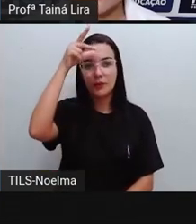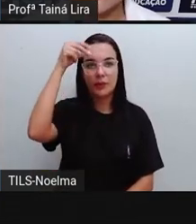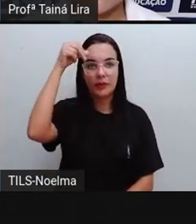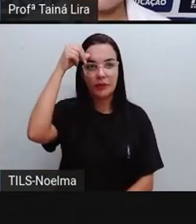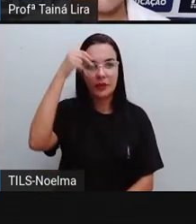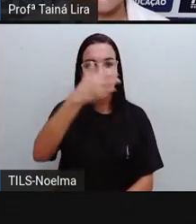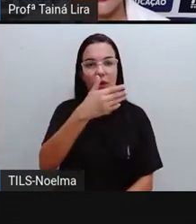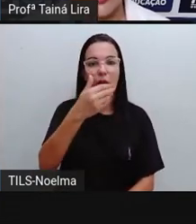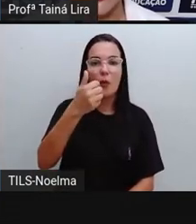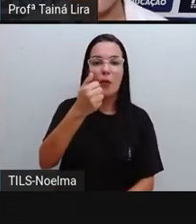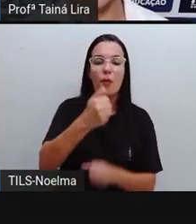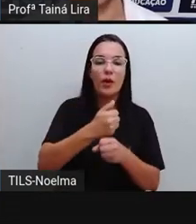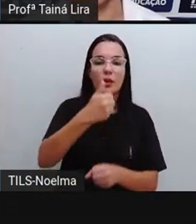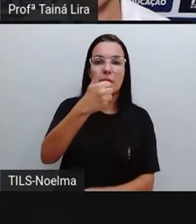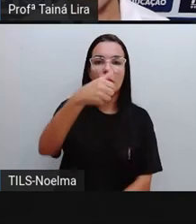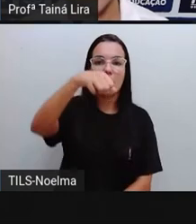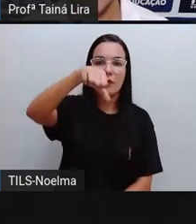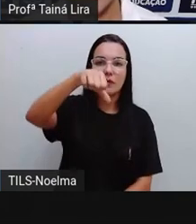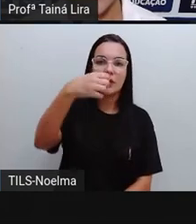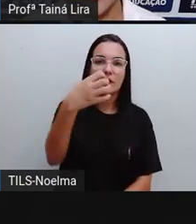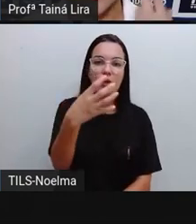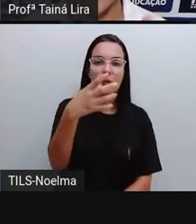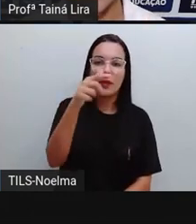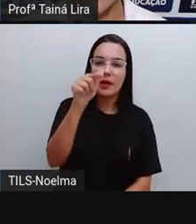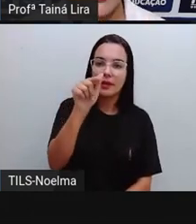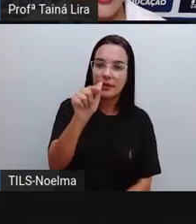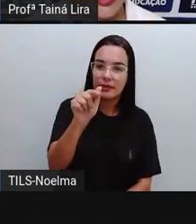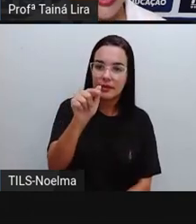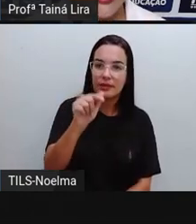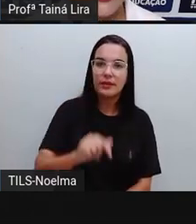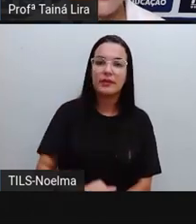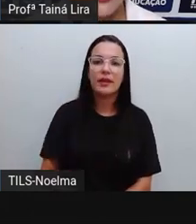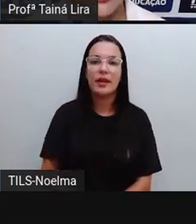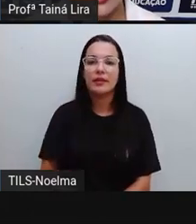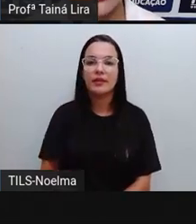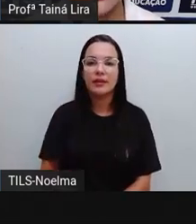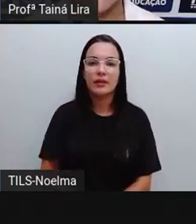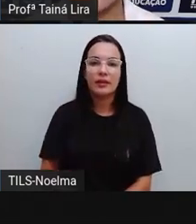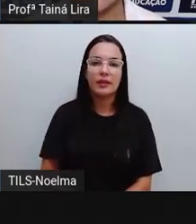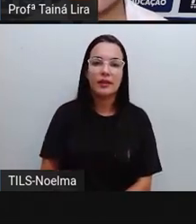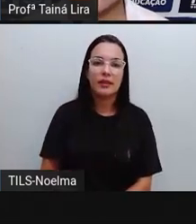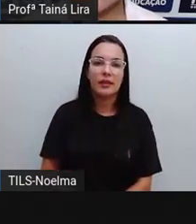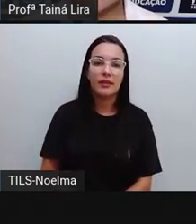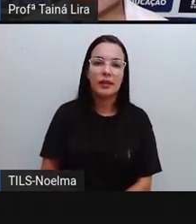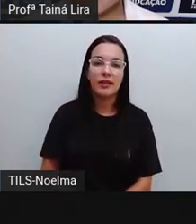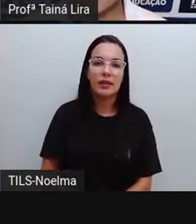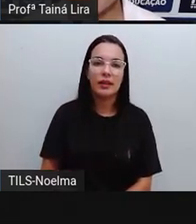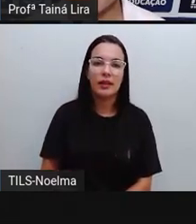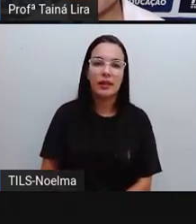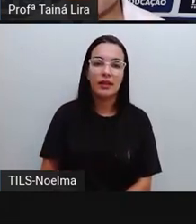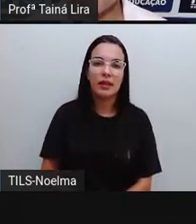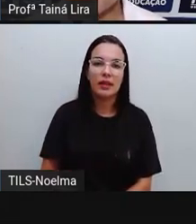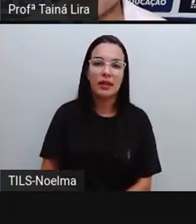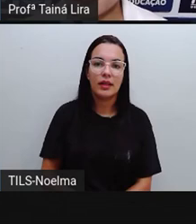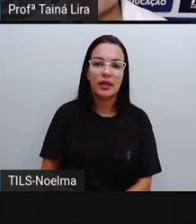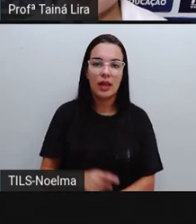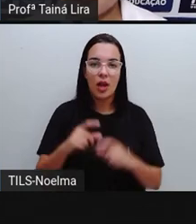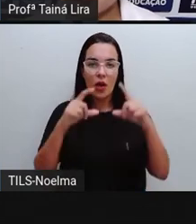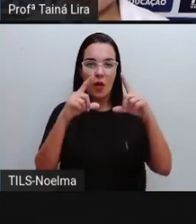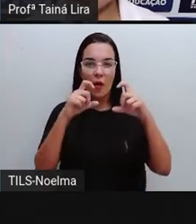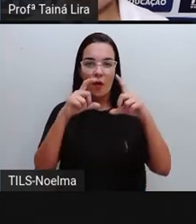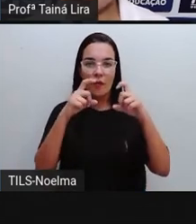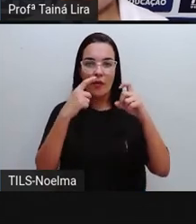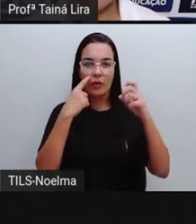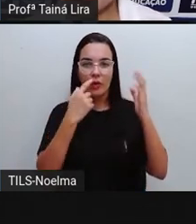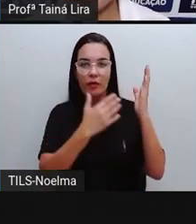Edelvito Cantelo de Araújo, ficou aí no ano de 1947. E aqui na foto, ó, pessoal,